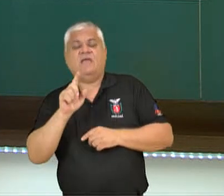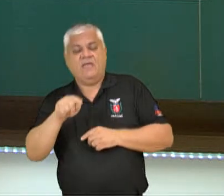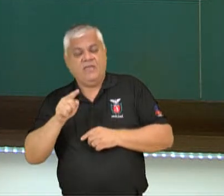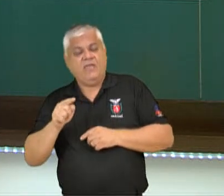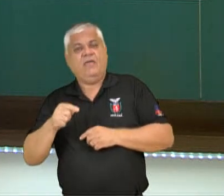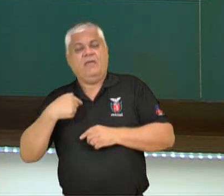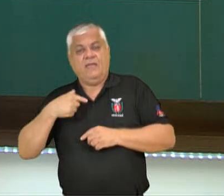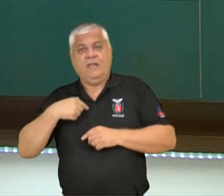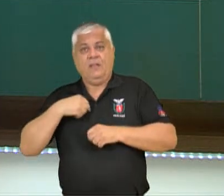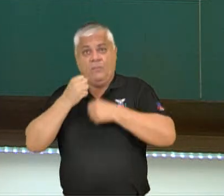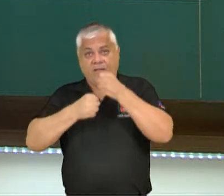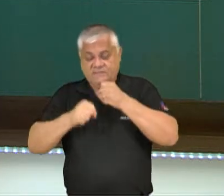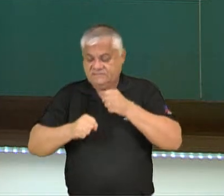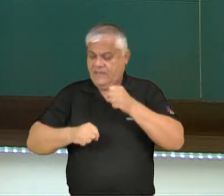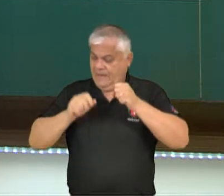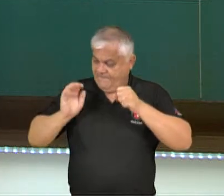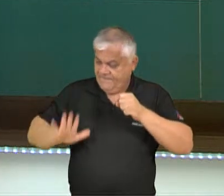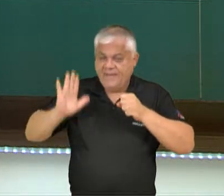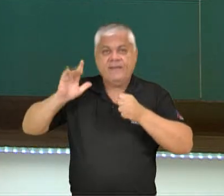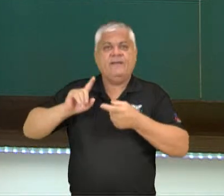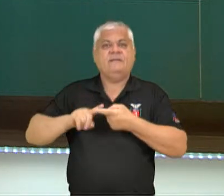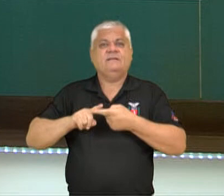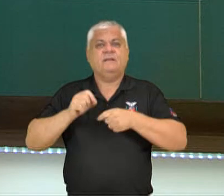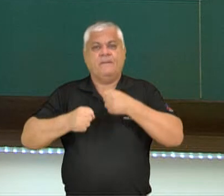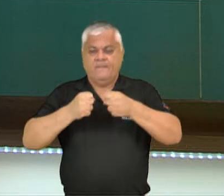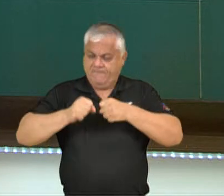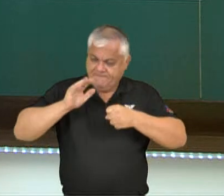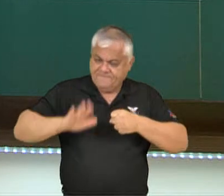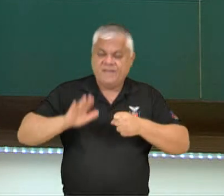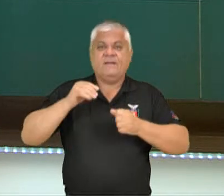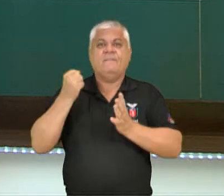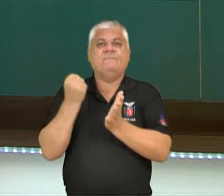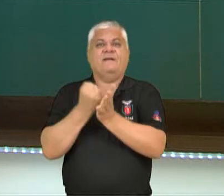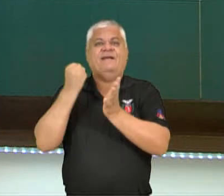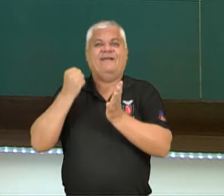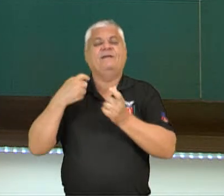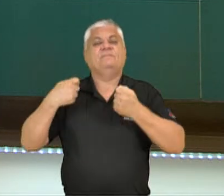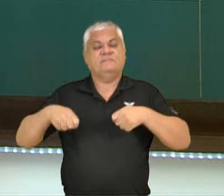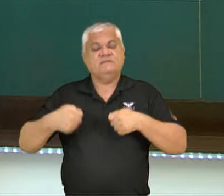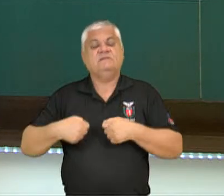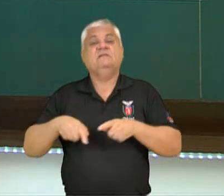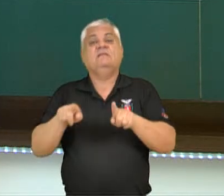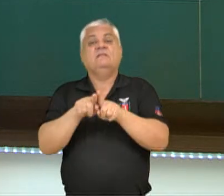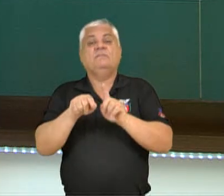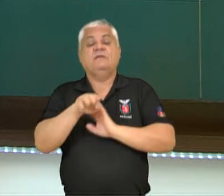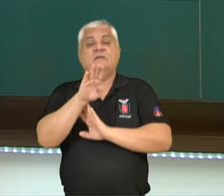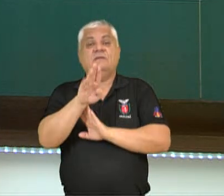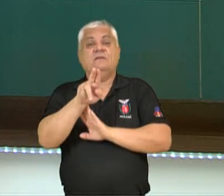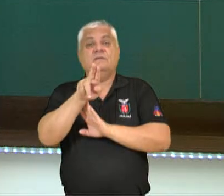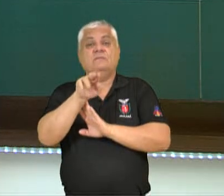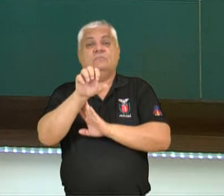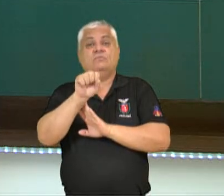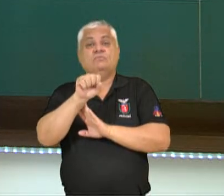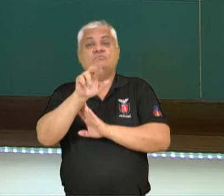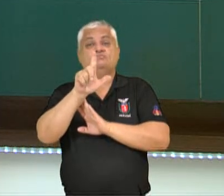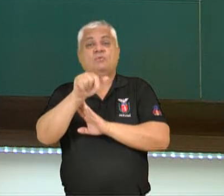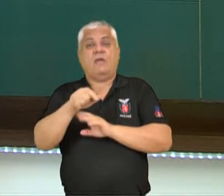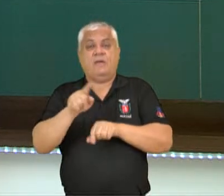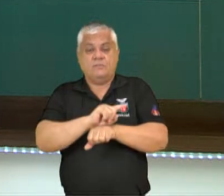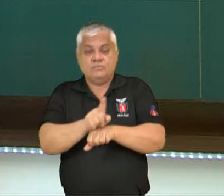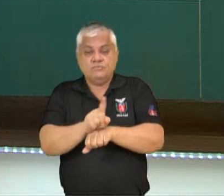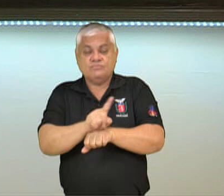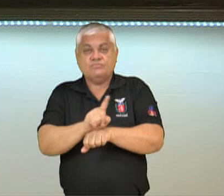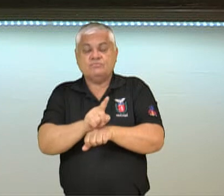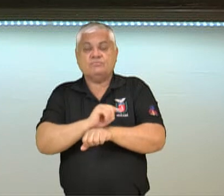registrar a sua passagem ali e a bússola que vai servir de orientação para